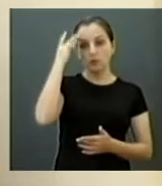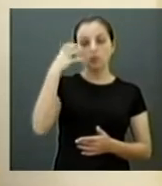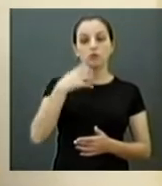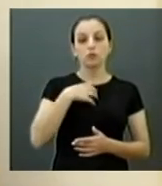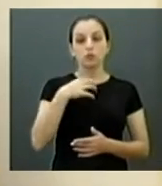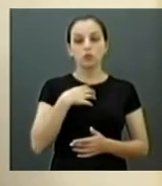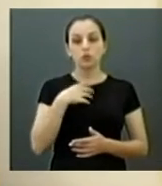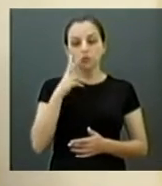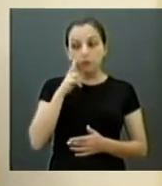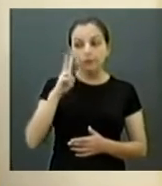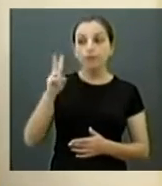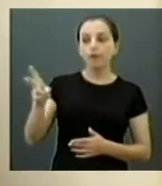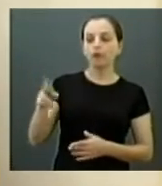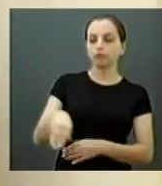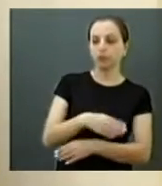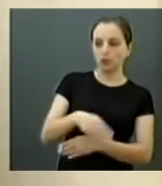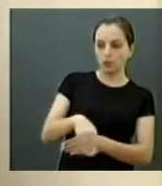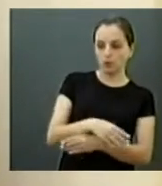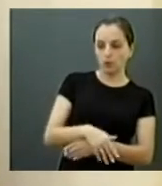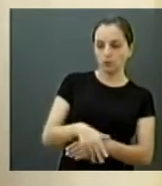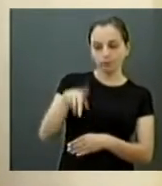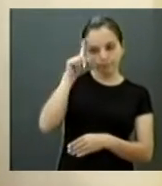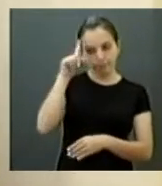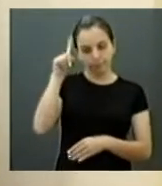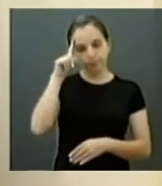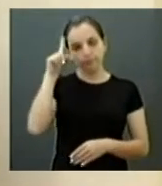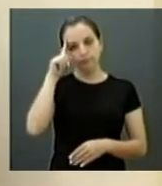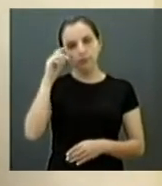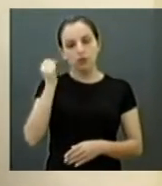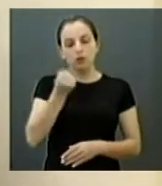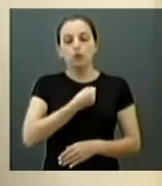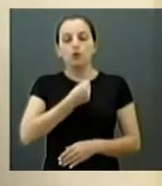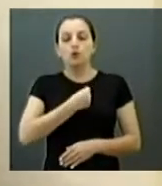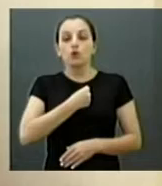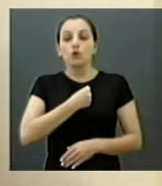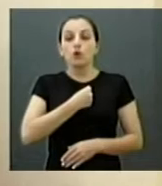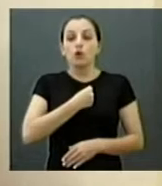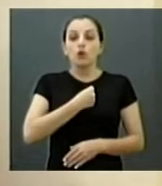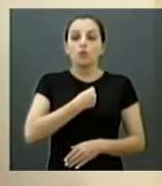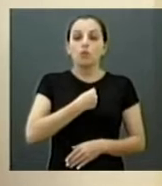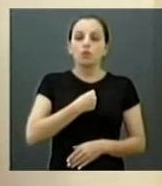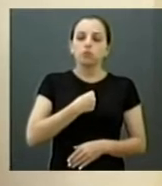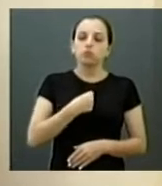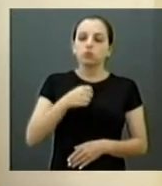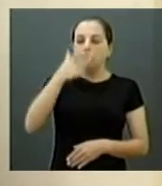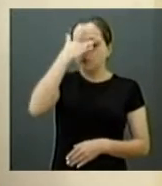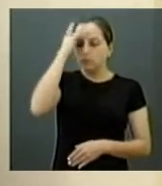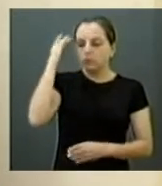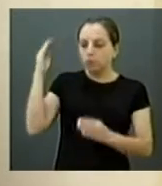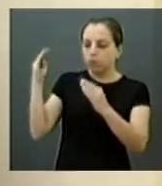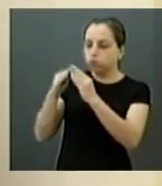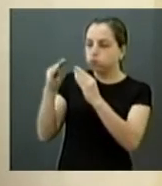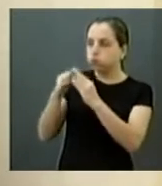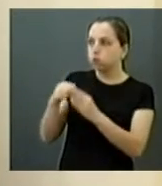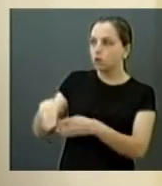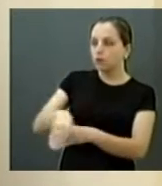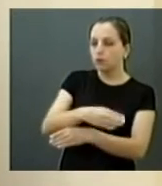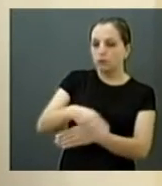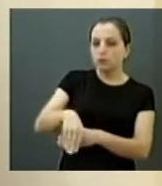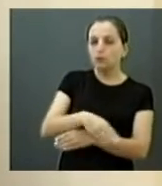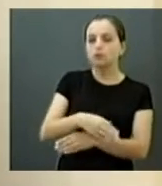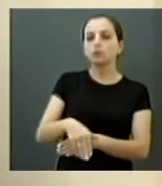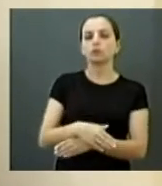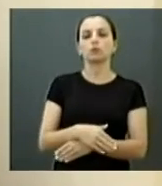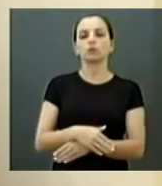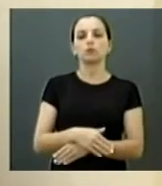constata na rua no dia a dia, que é o fato de um número cada vez maior de moradores de ruas ou pessoas que ficam na rua